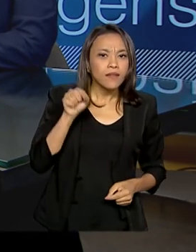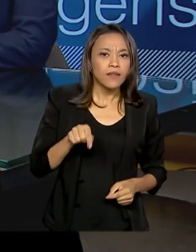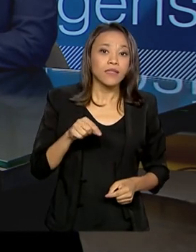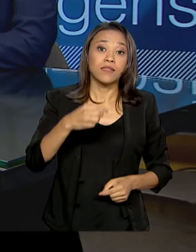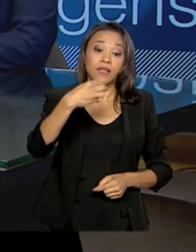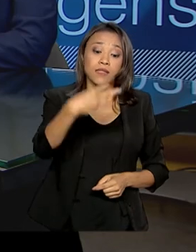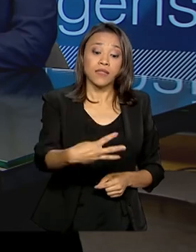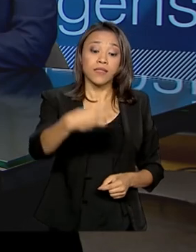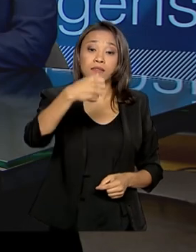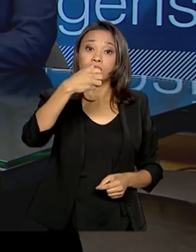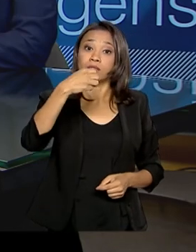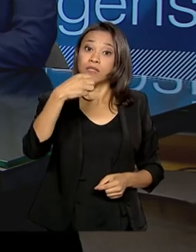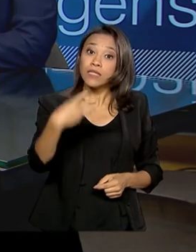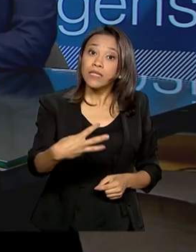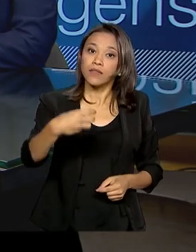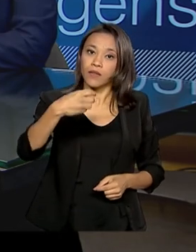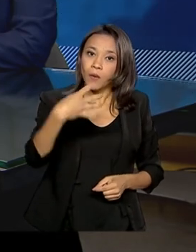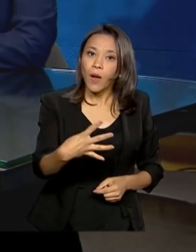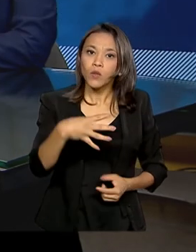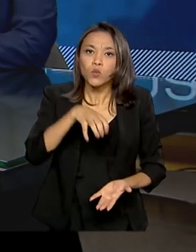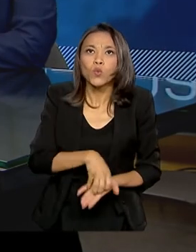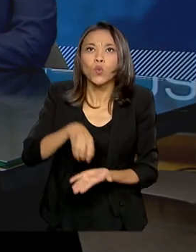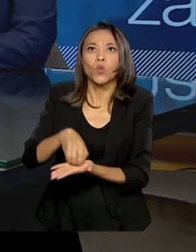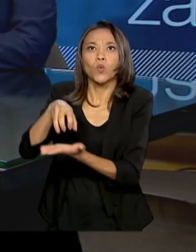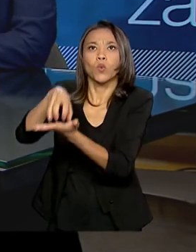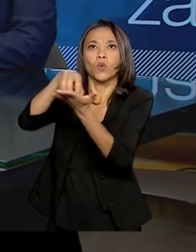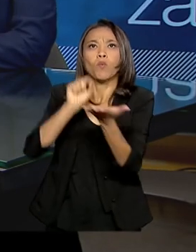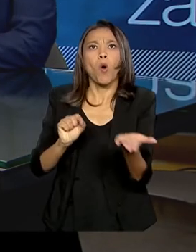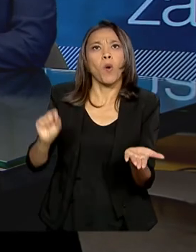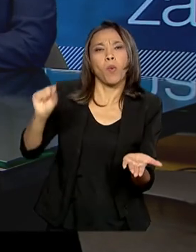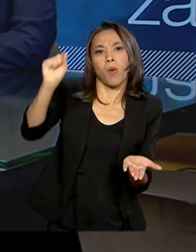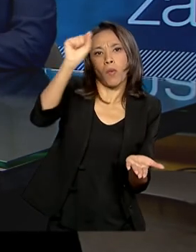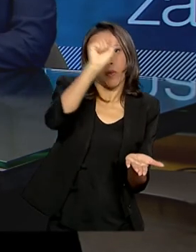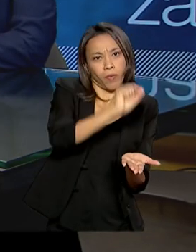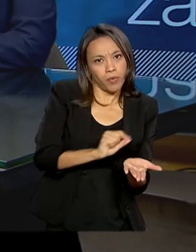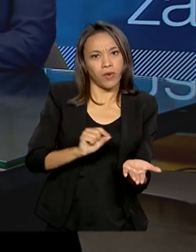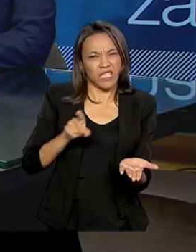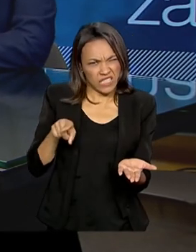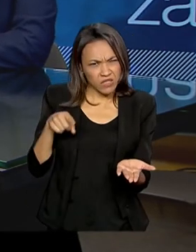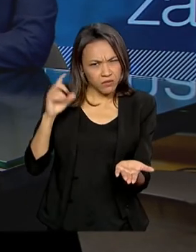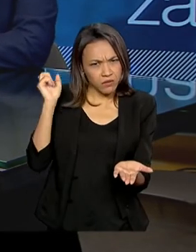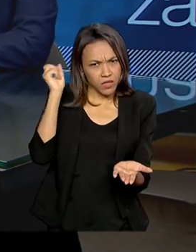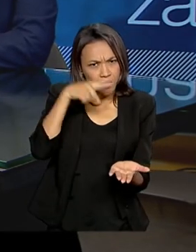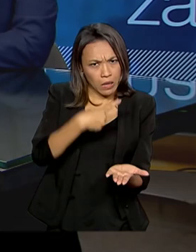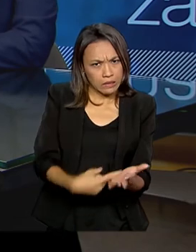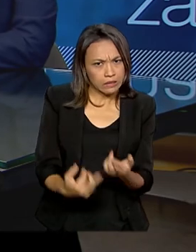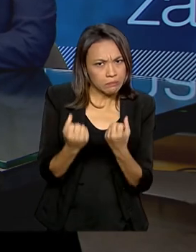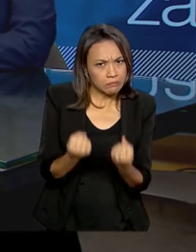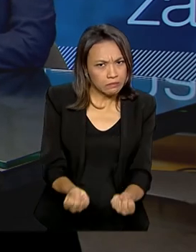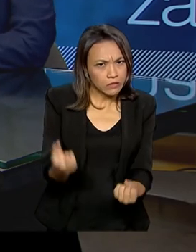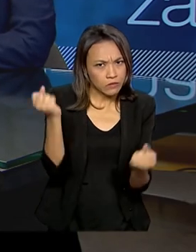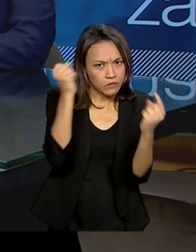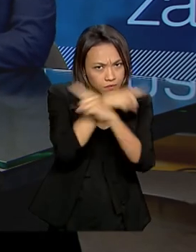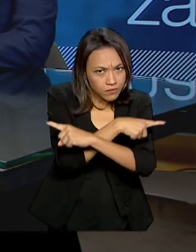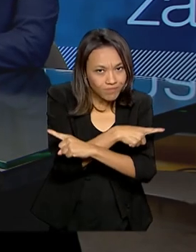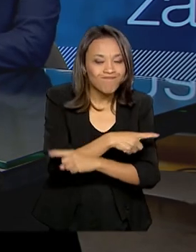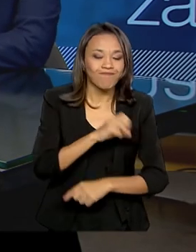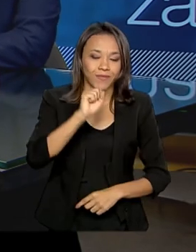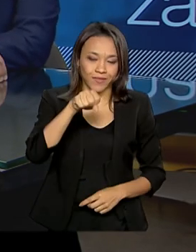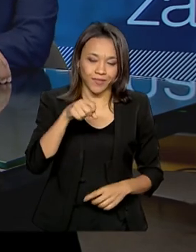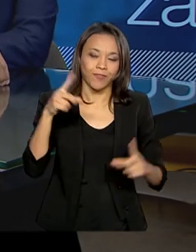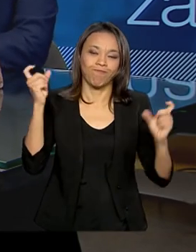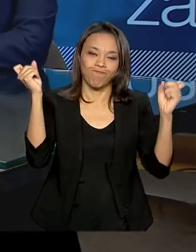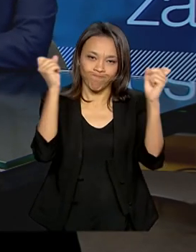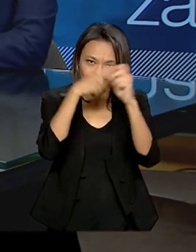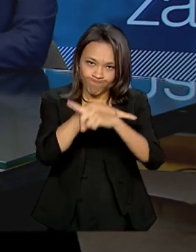conservação que existem federais no país. É uma missão complexa? Muito complexa. Existem